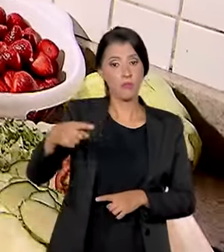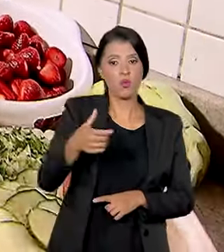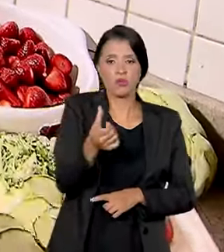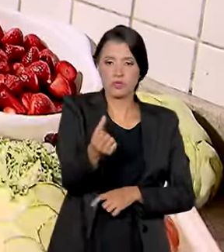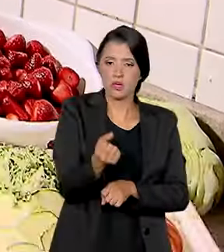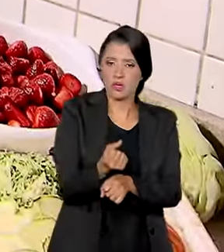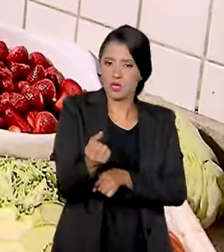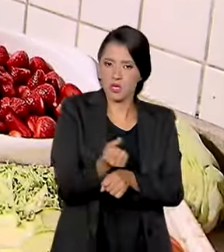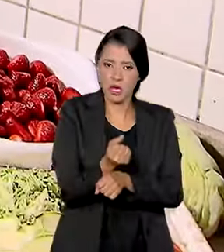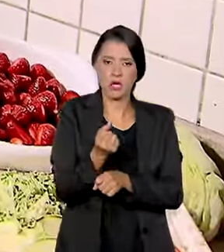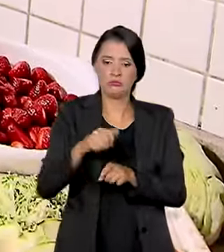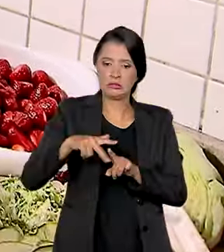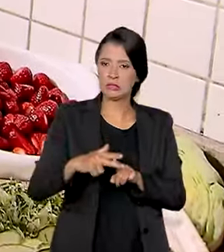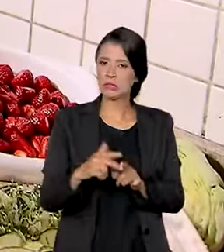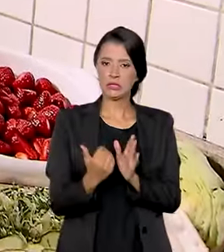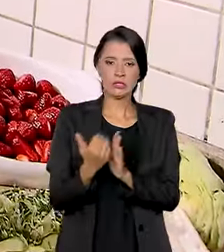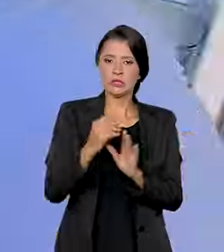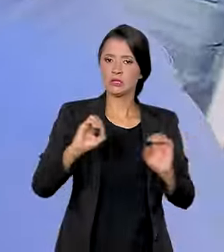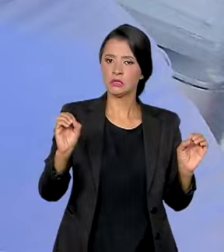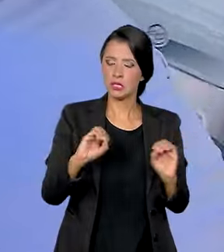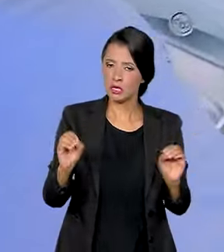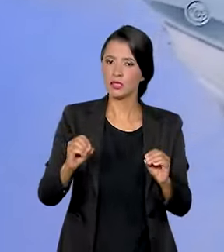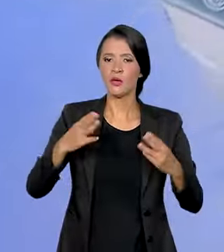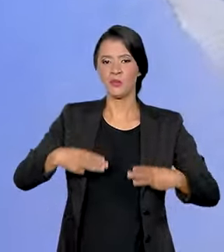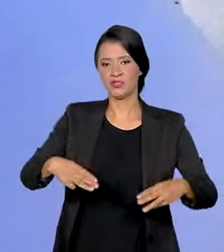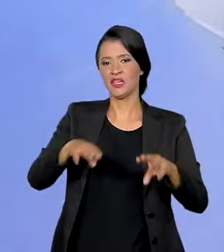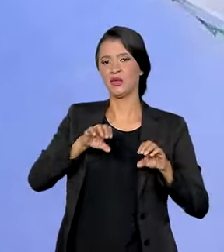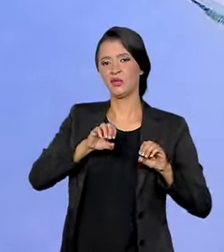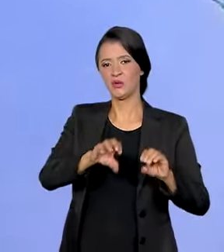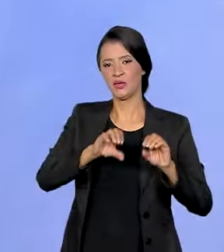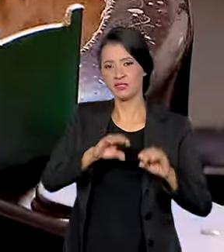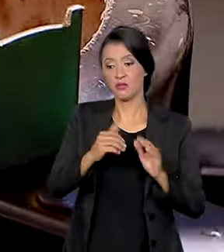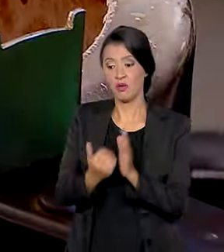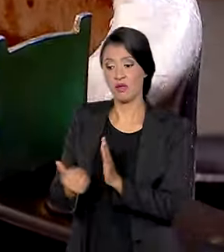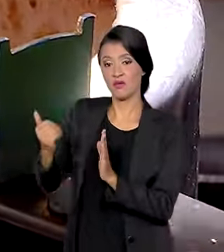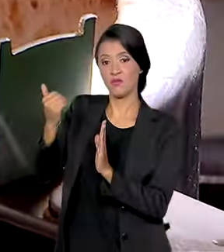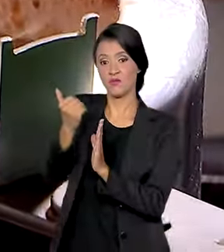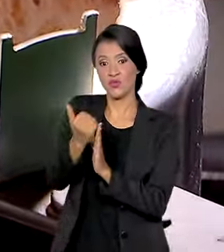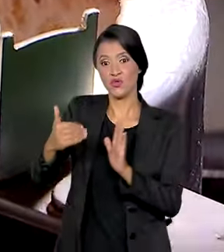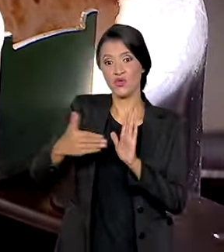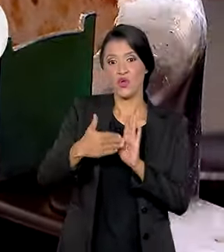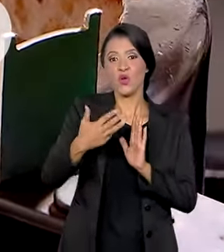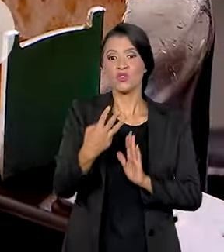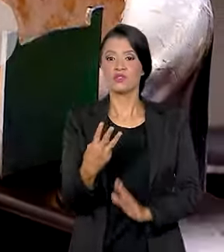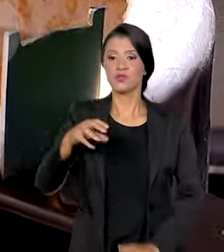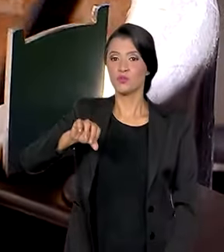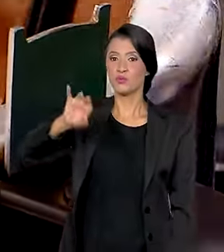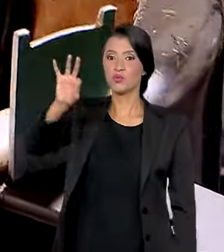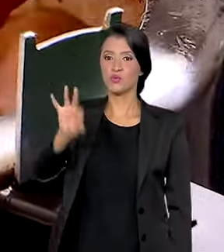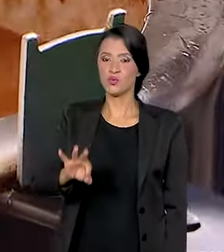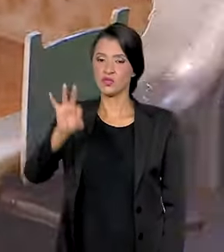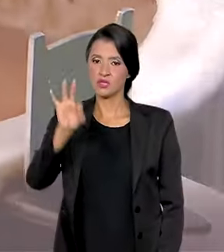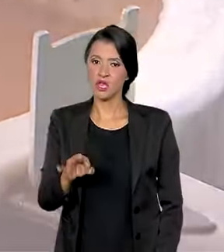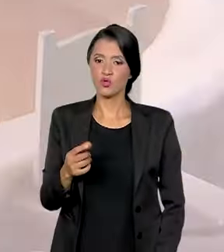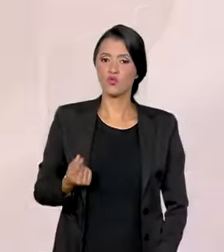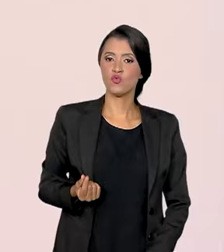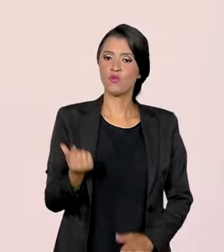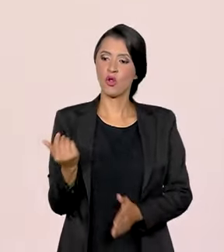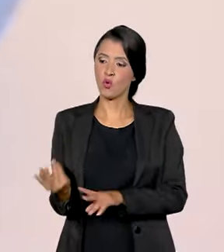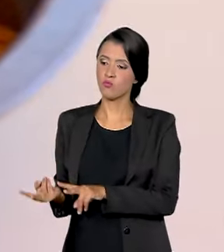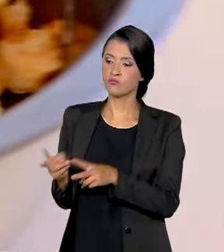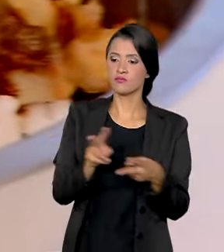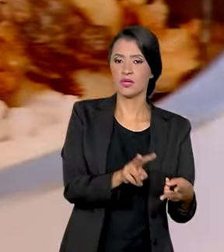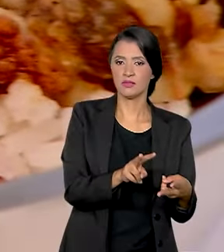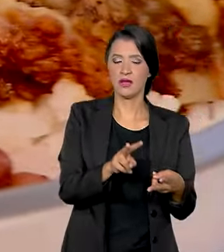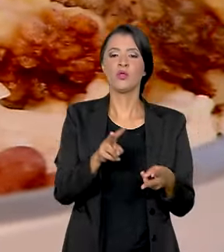de seis anos sem reajuste, o Ministério da Educação aumentou em até 39% os